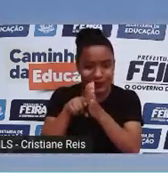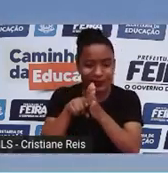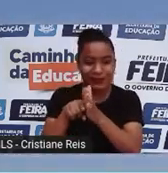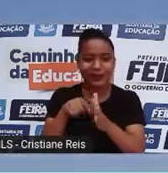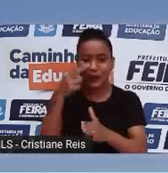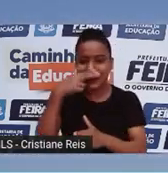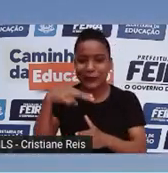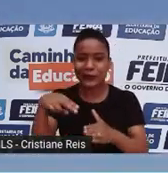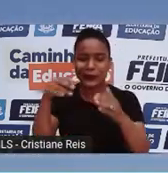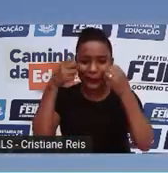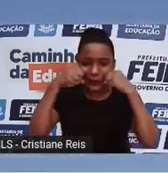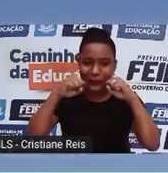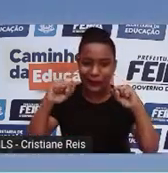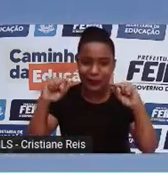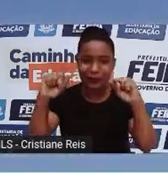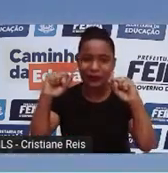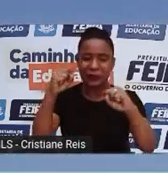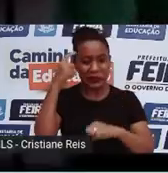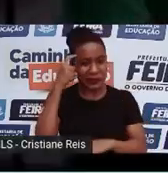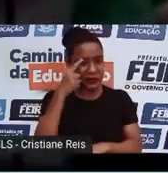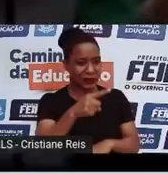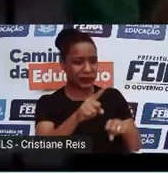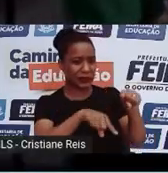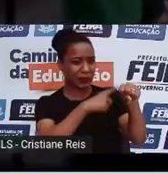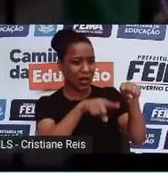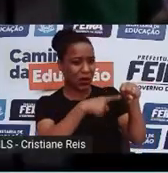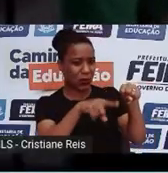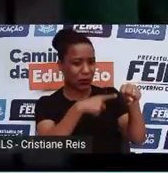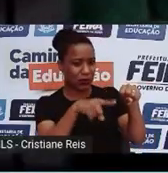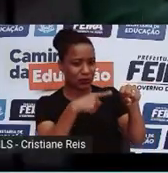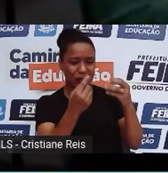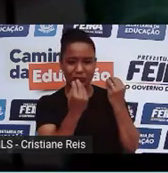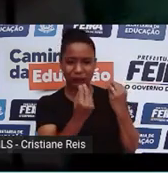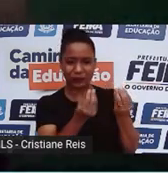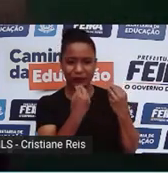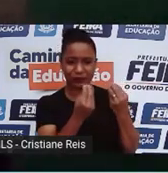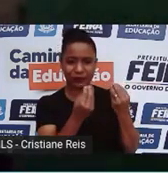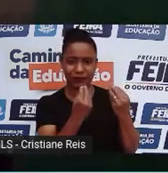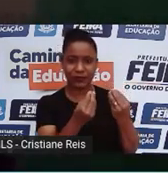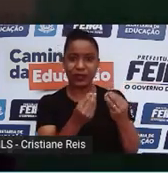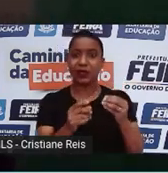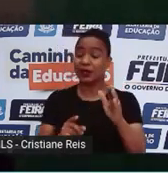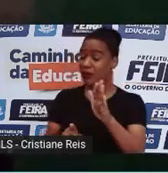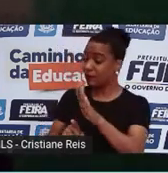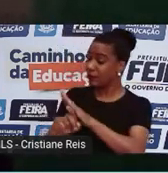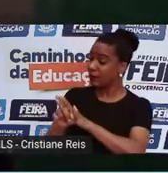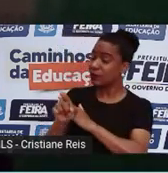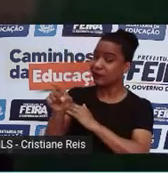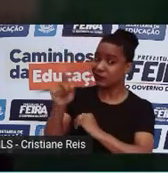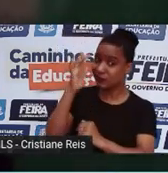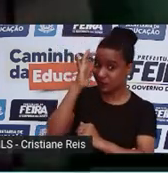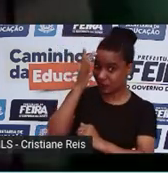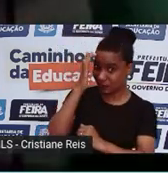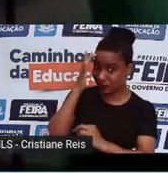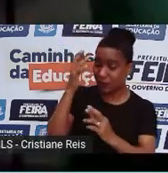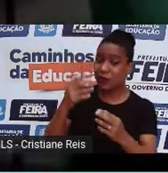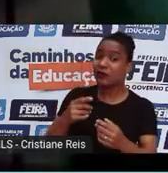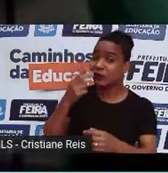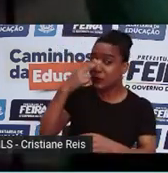geneticista entrar na história. Pergunto se ele está preparado para produzir mamutes em larga escala.